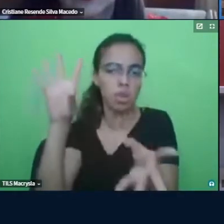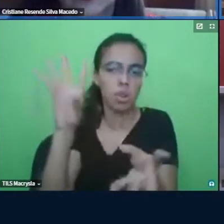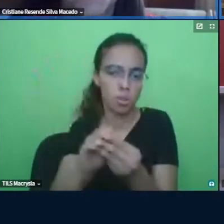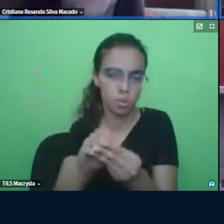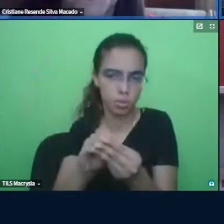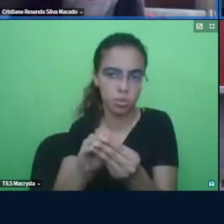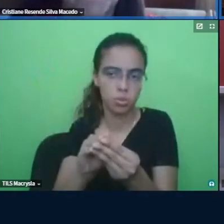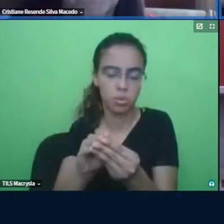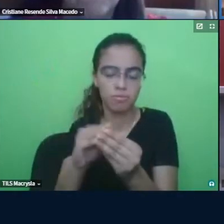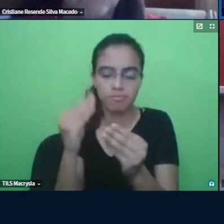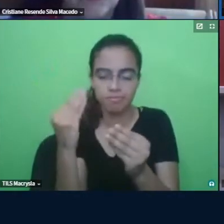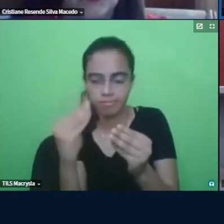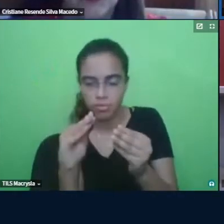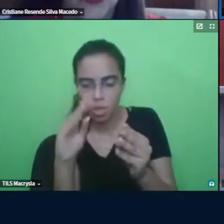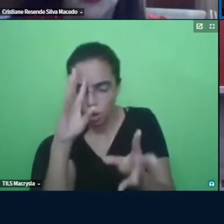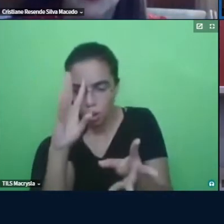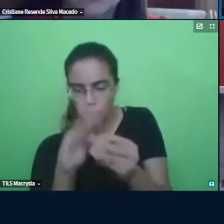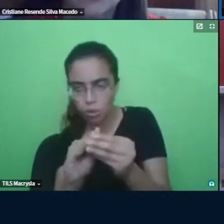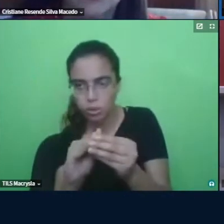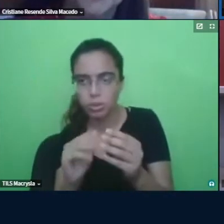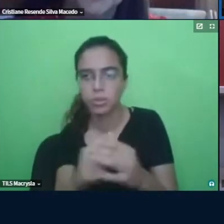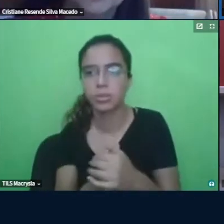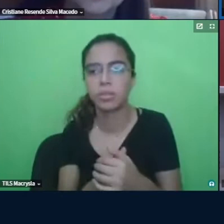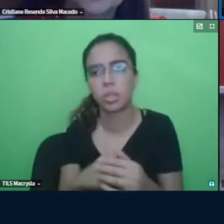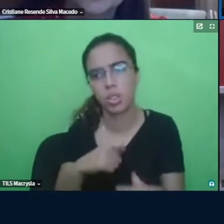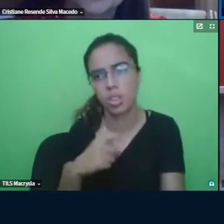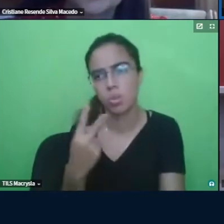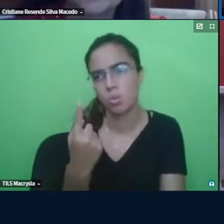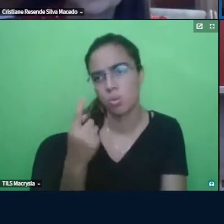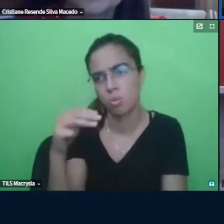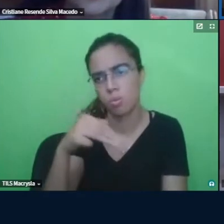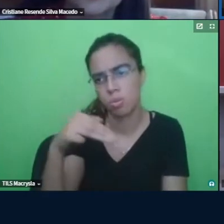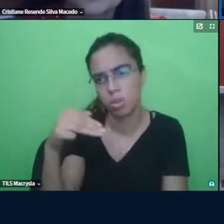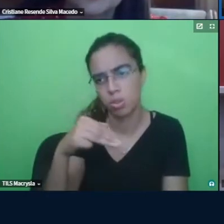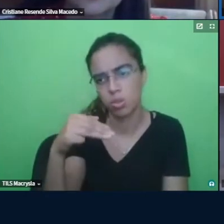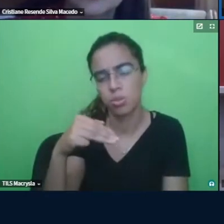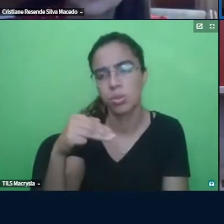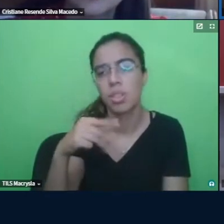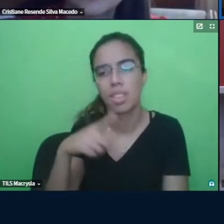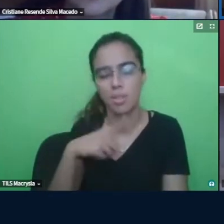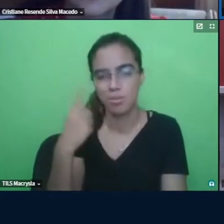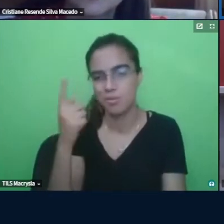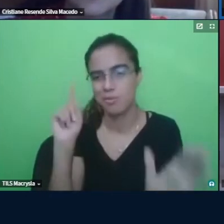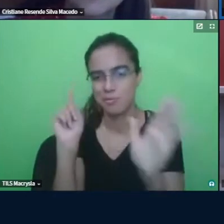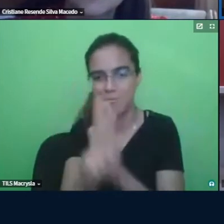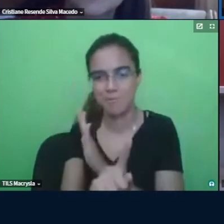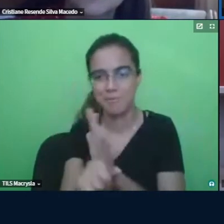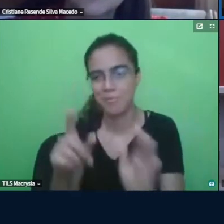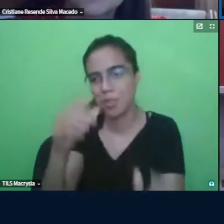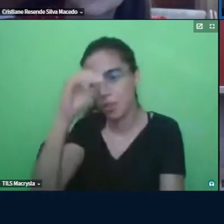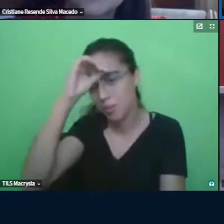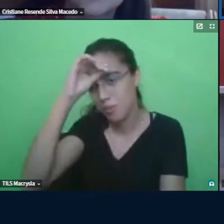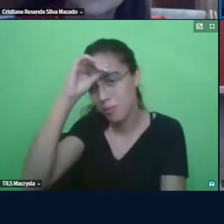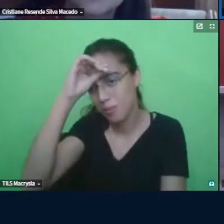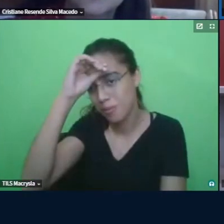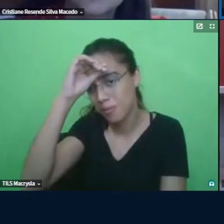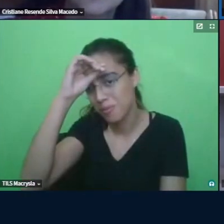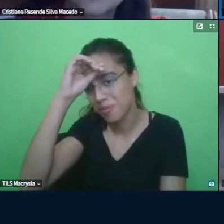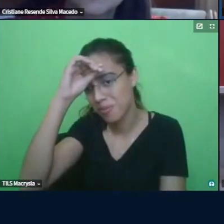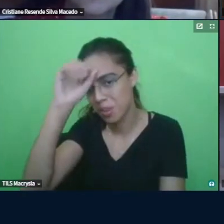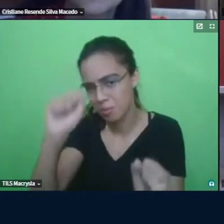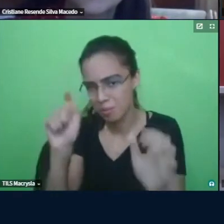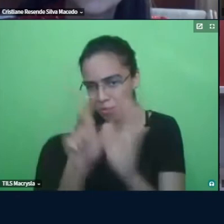eu queria eu tenho um minuto e eu tenho uma pergunta de leigo eu queria fazer a banca permite